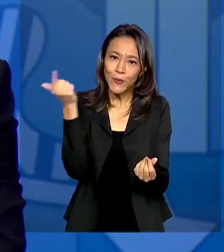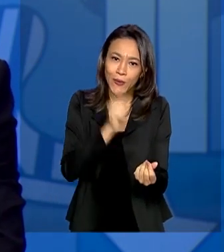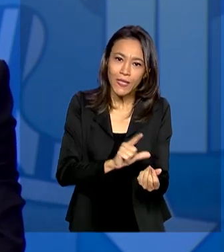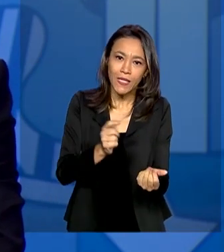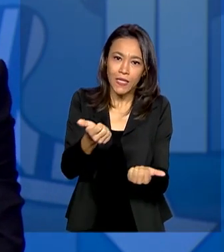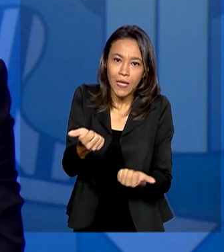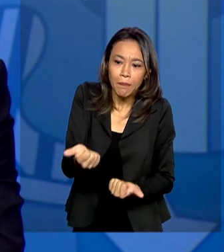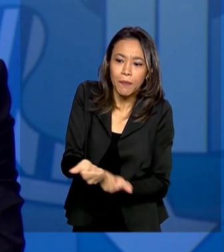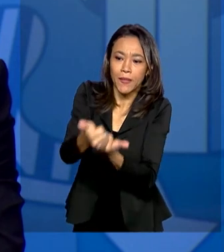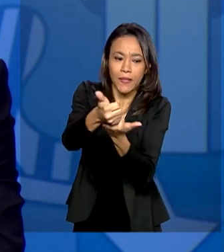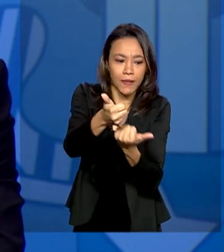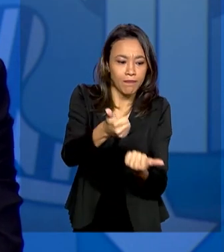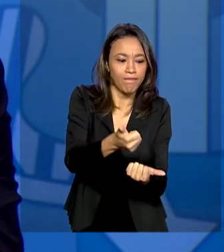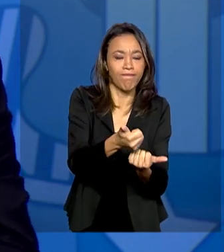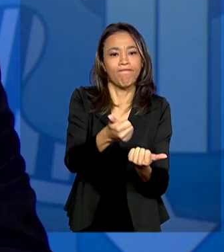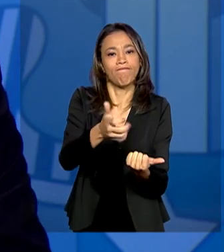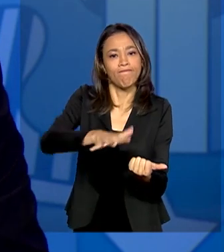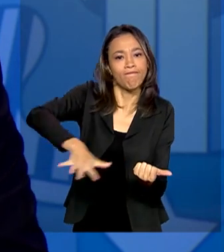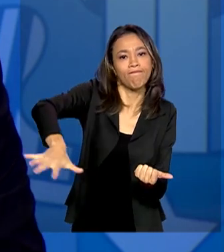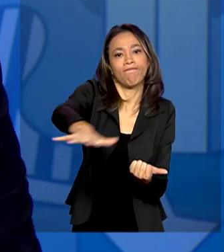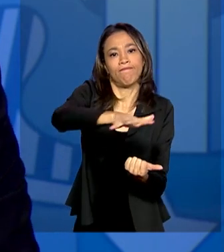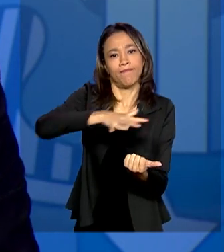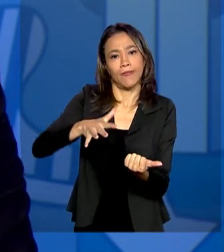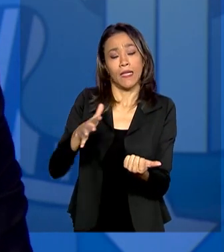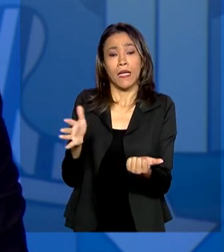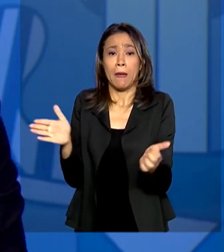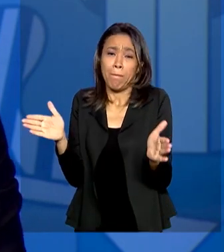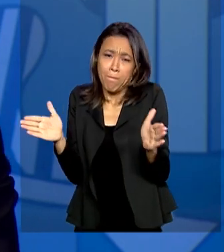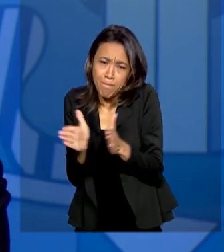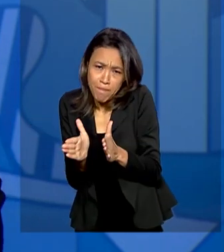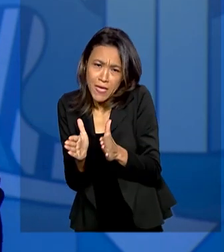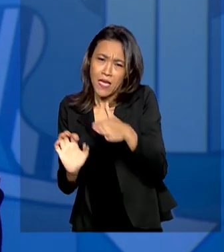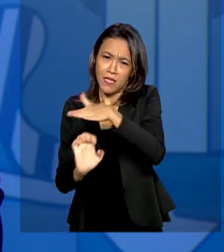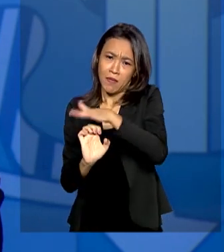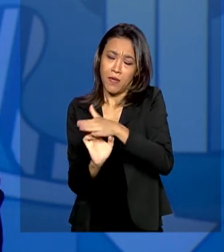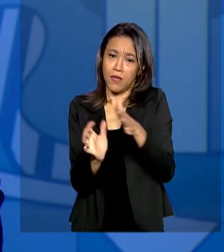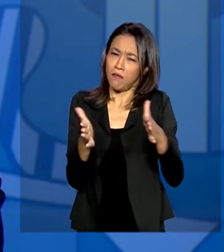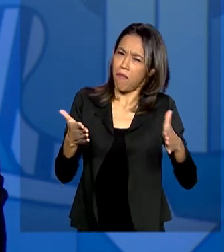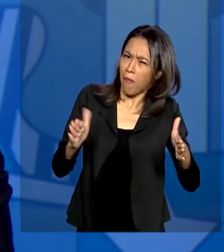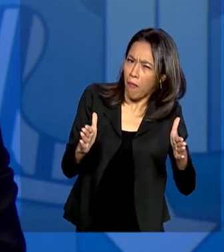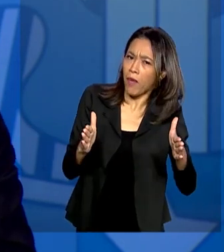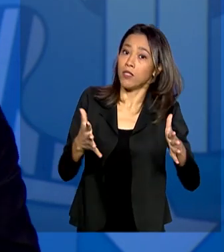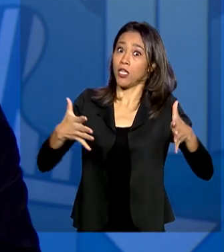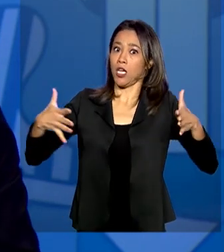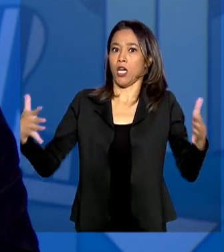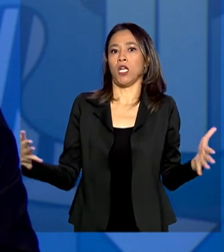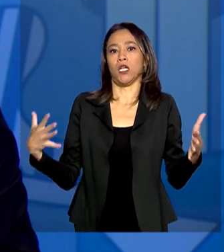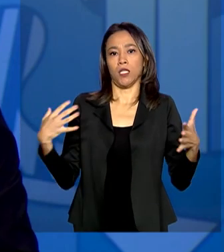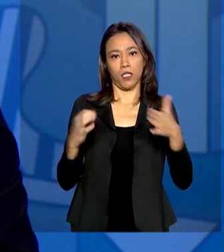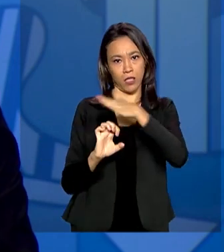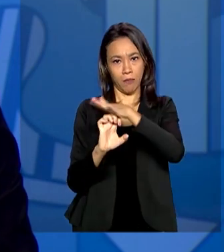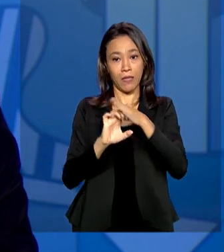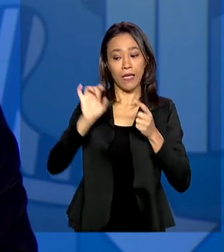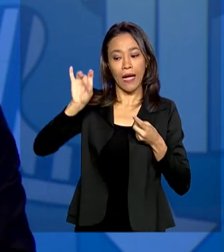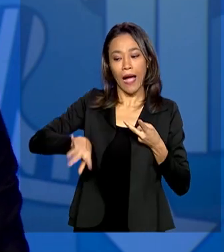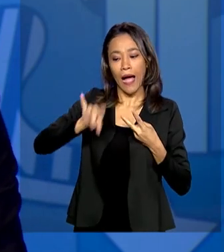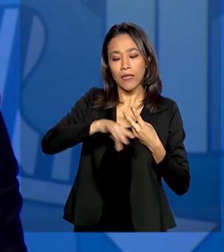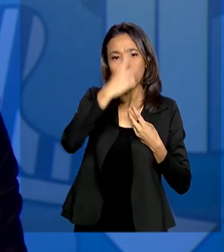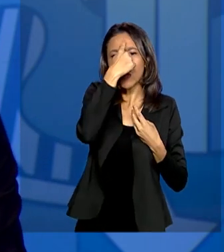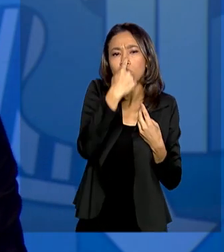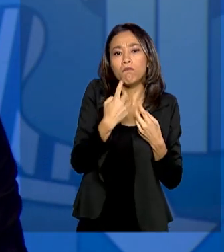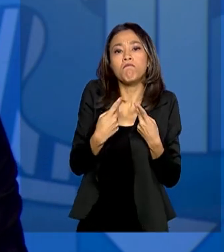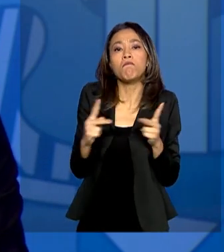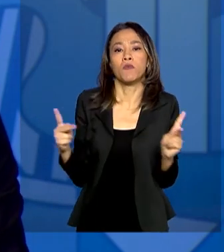espectro de tamanho de empresas. Micro, pequenas, médias e grandes empresas. Cada um com as suas características e com